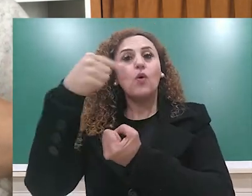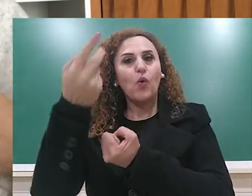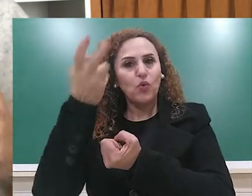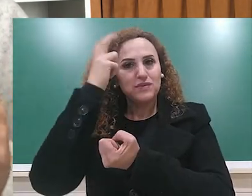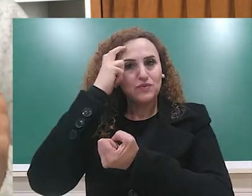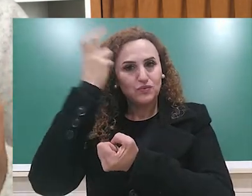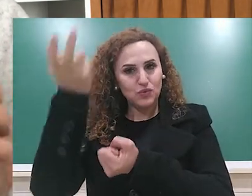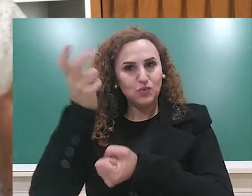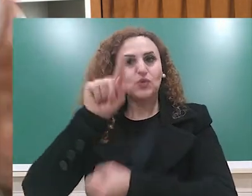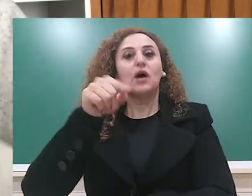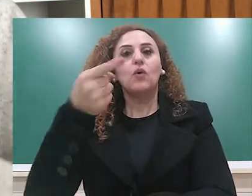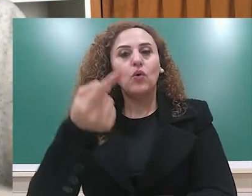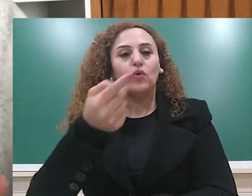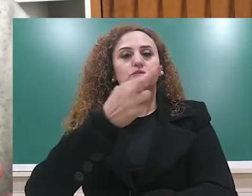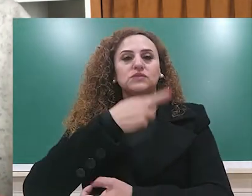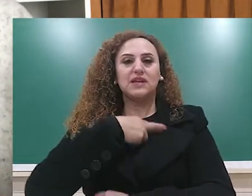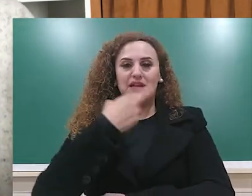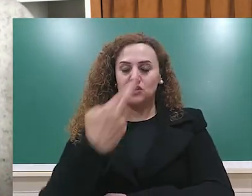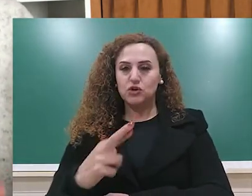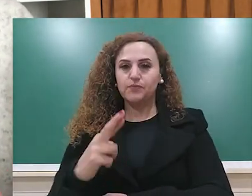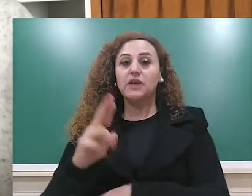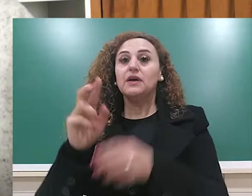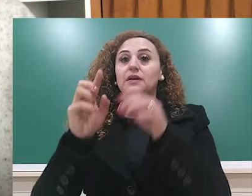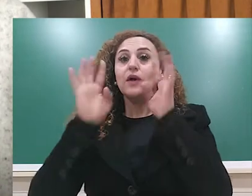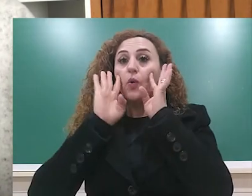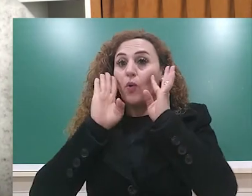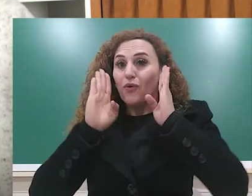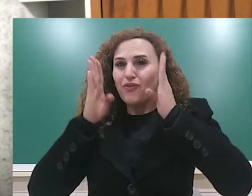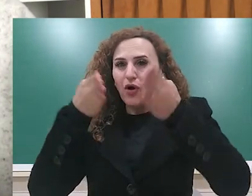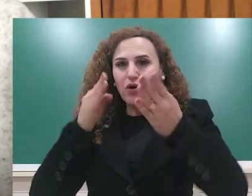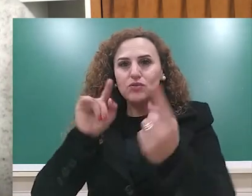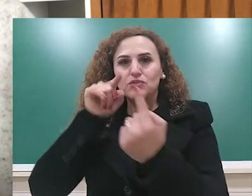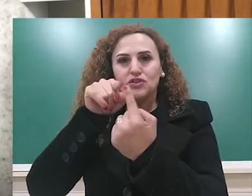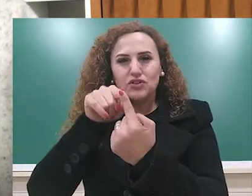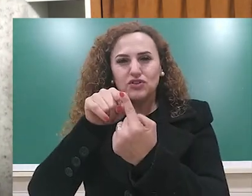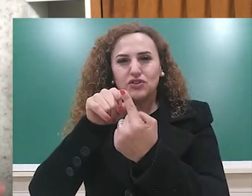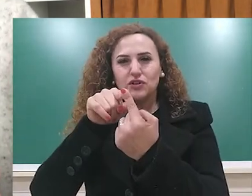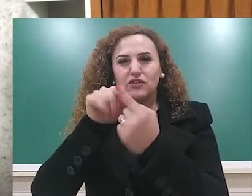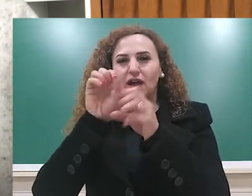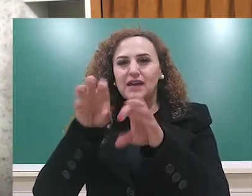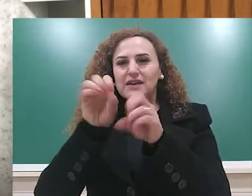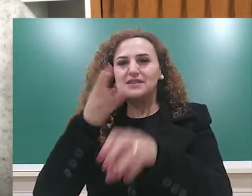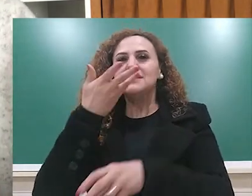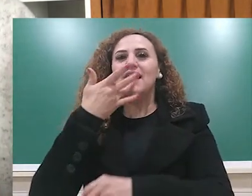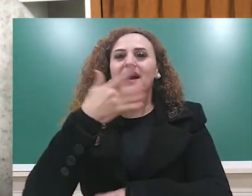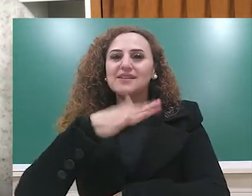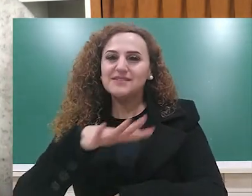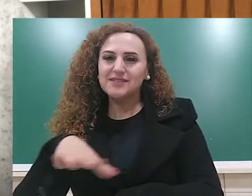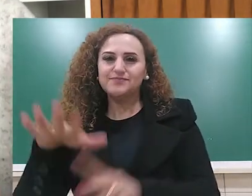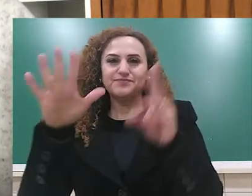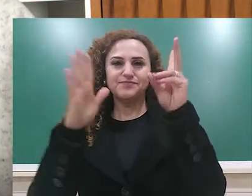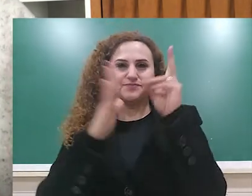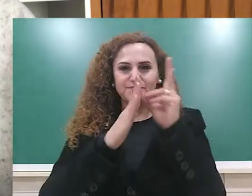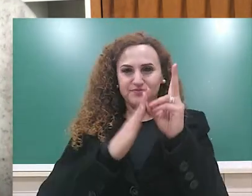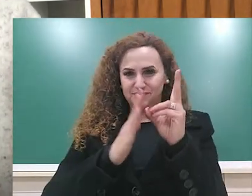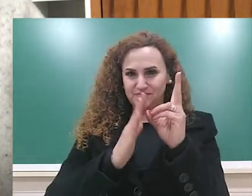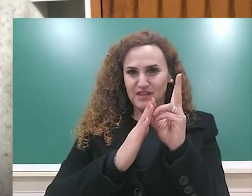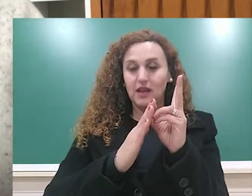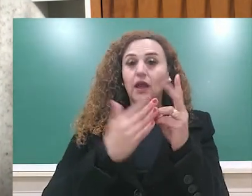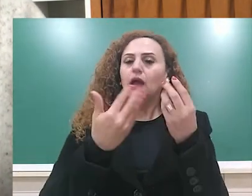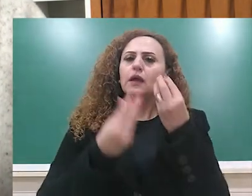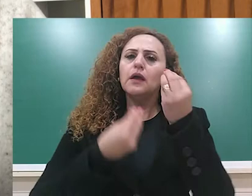outras religiões. Então eles passam a dedicar a sua atenção às crianças, aos indígenas crianças.